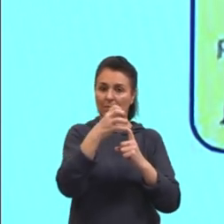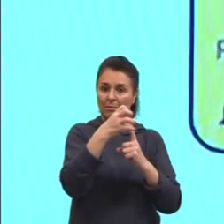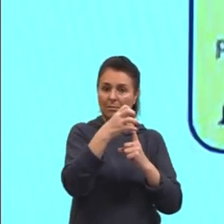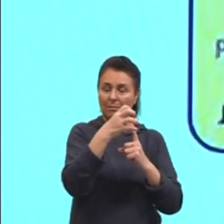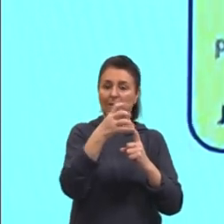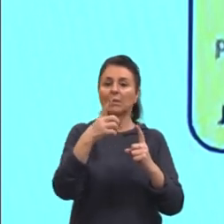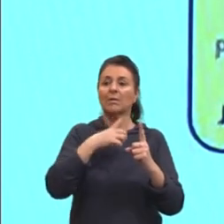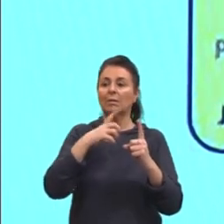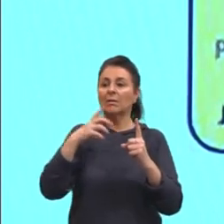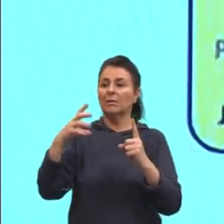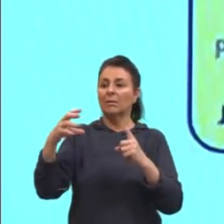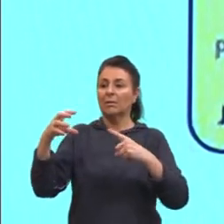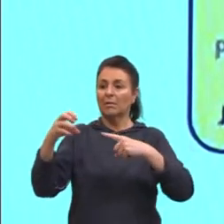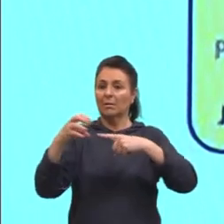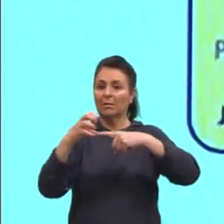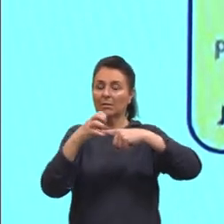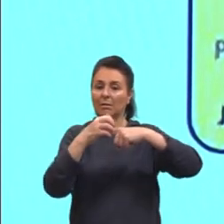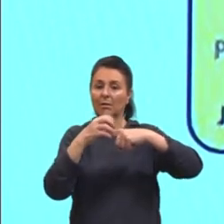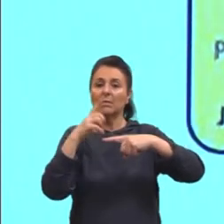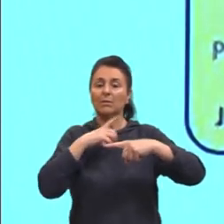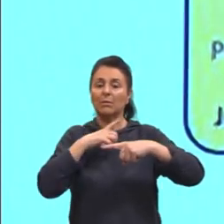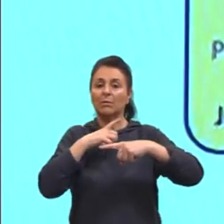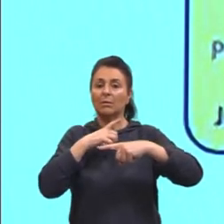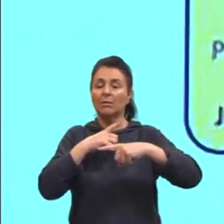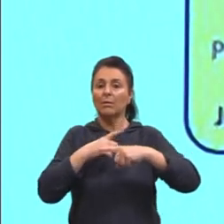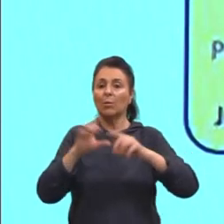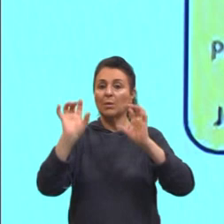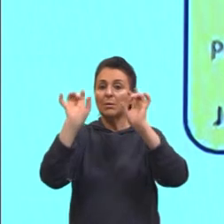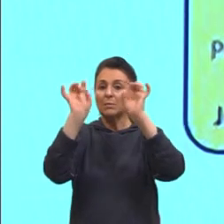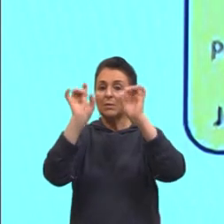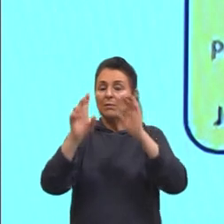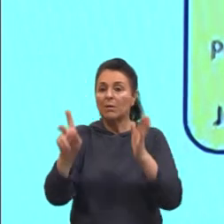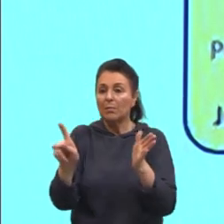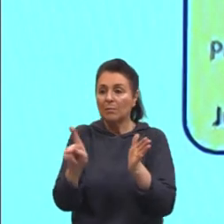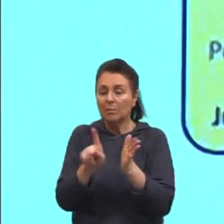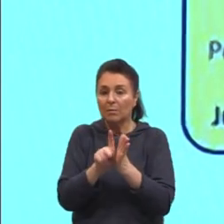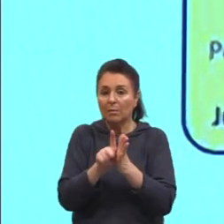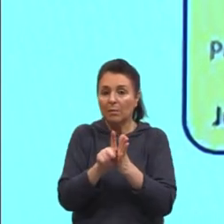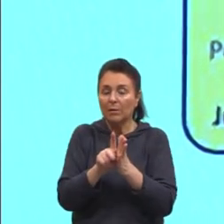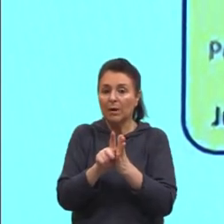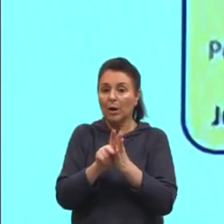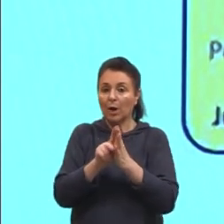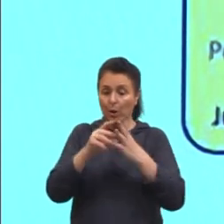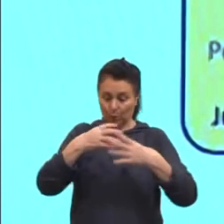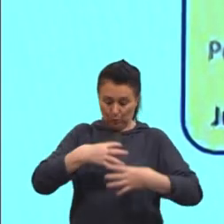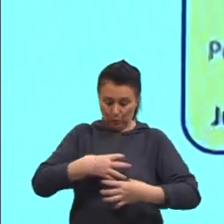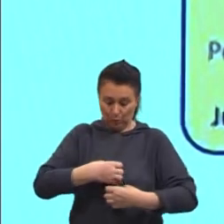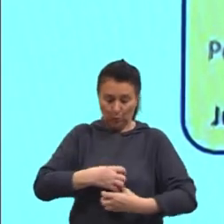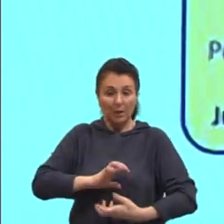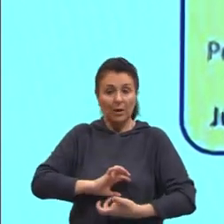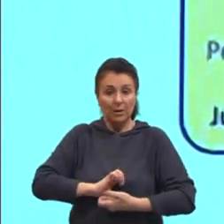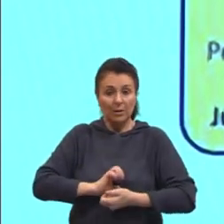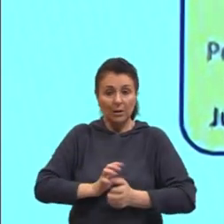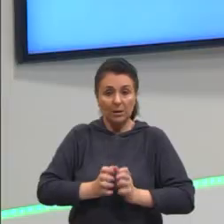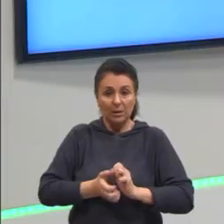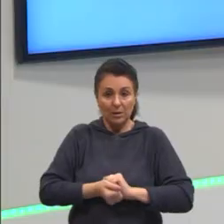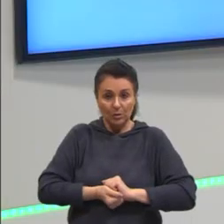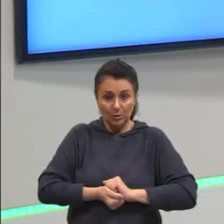microvilosidades que são específicos lá do, por exemplo, no intestino, que tem as